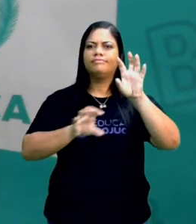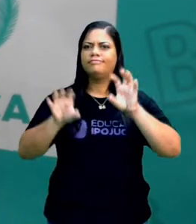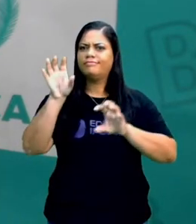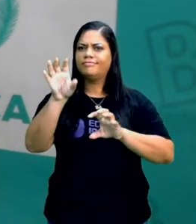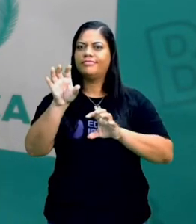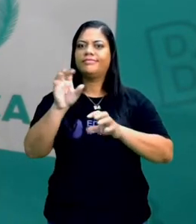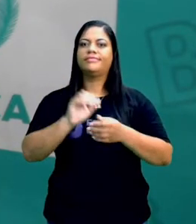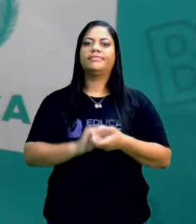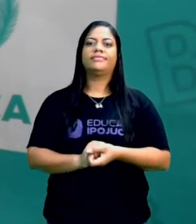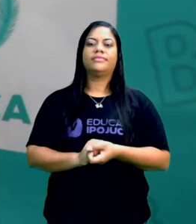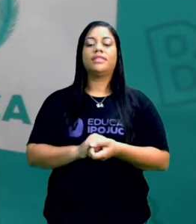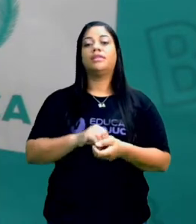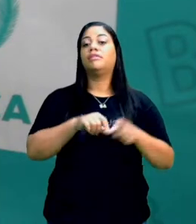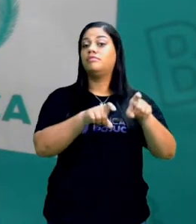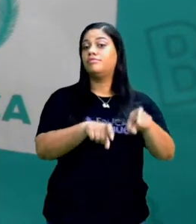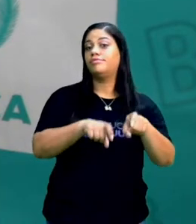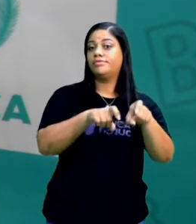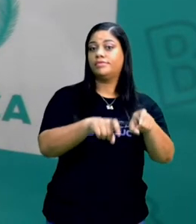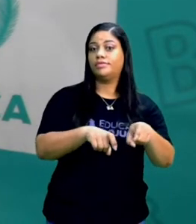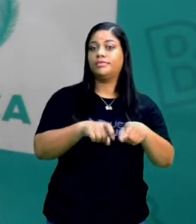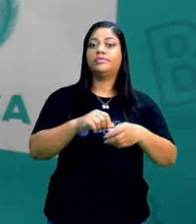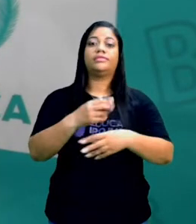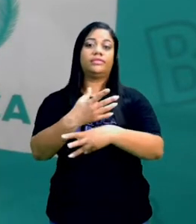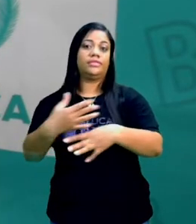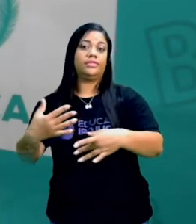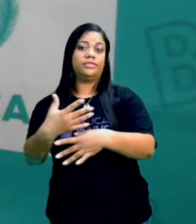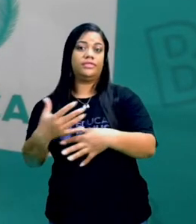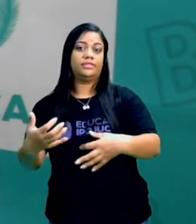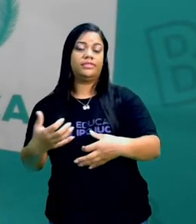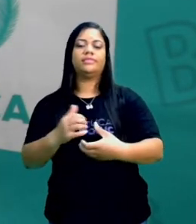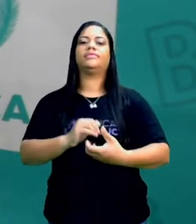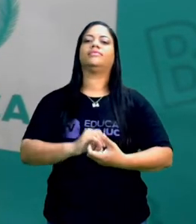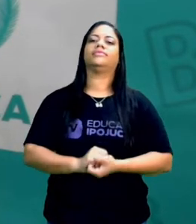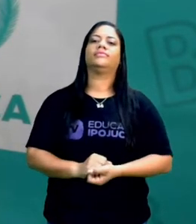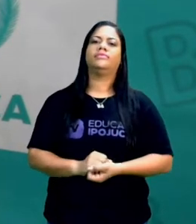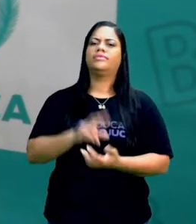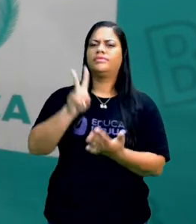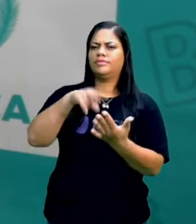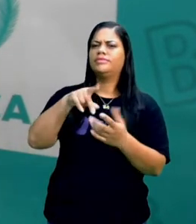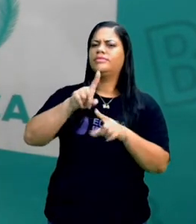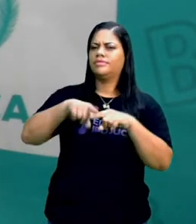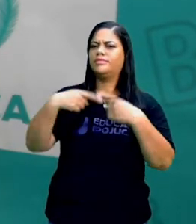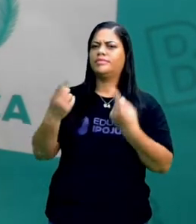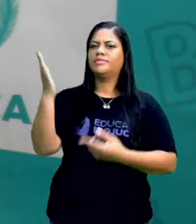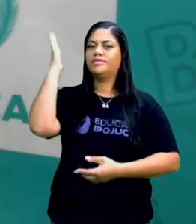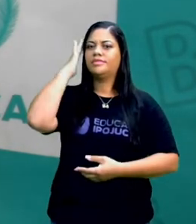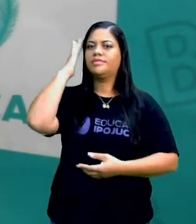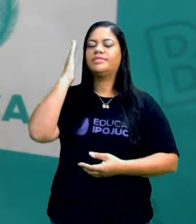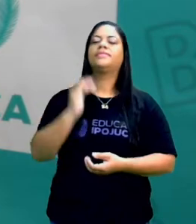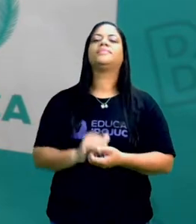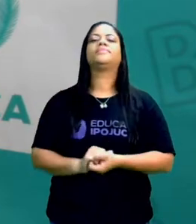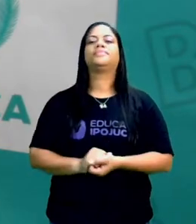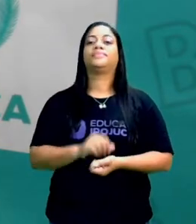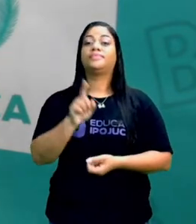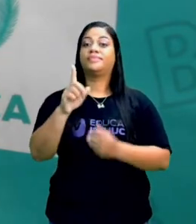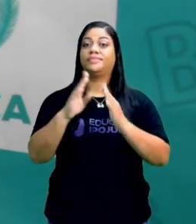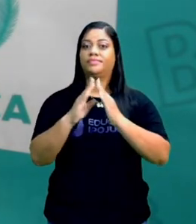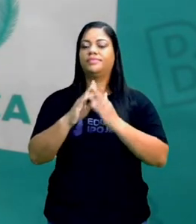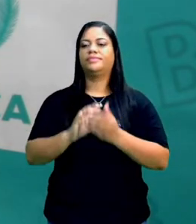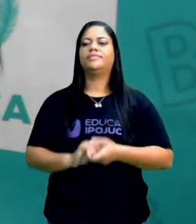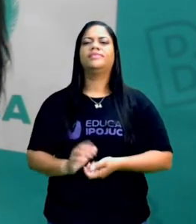zona rural, zona urbana, como já aprendemos. Vamos ler um pouco mais para entender. Lê aí da sua casa.